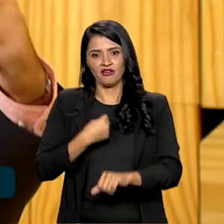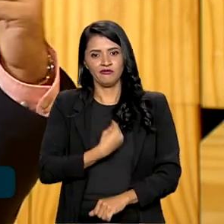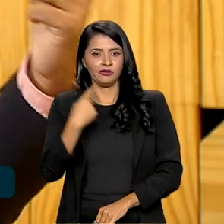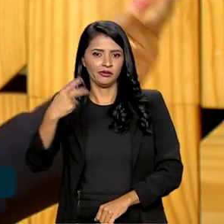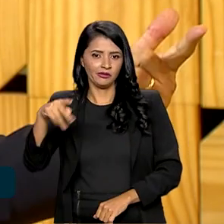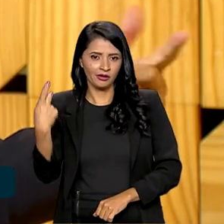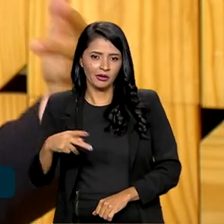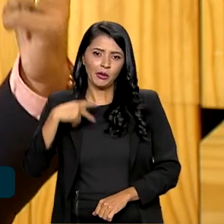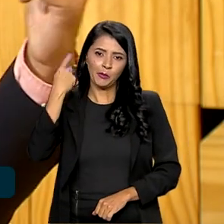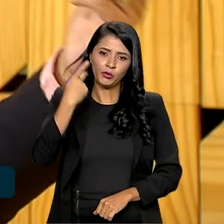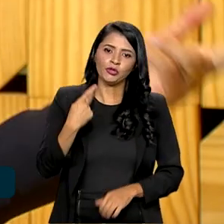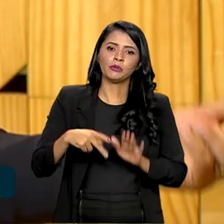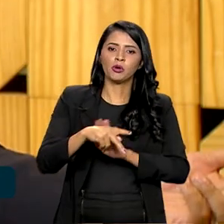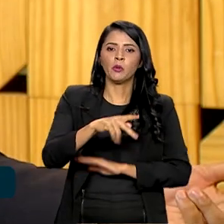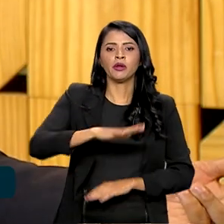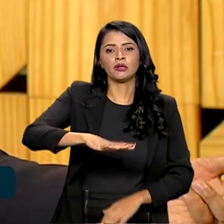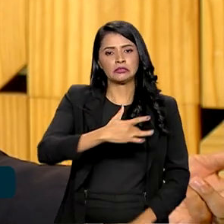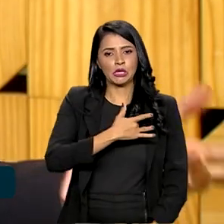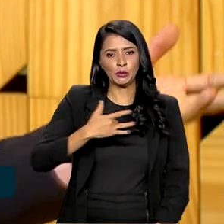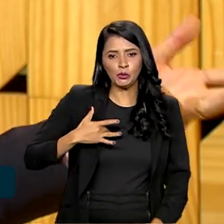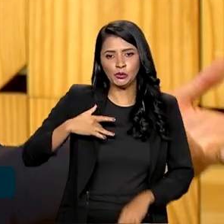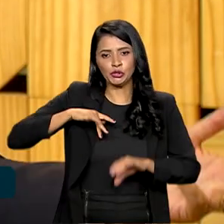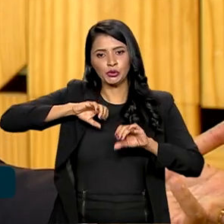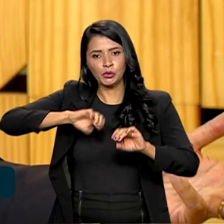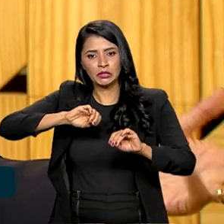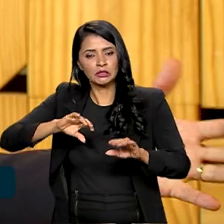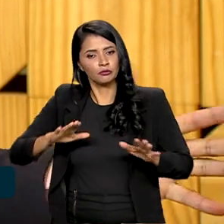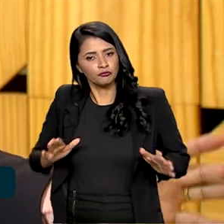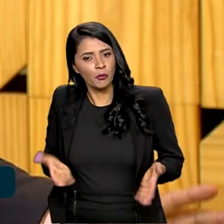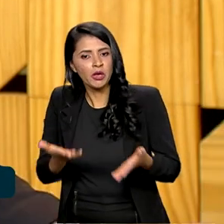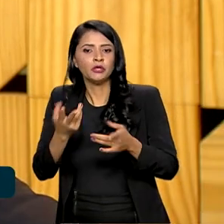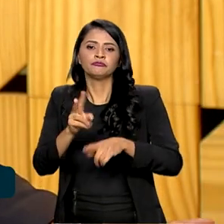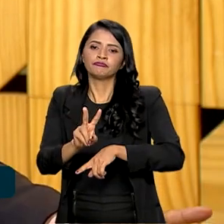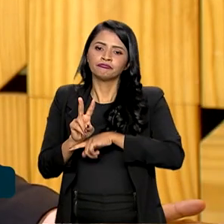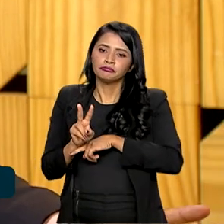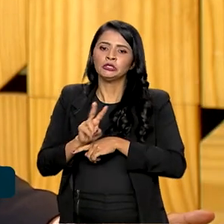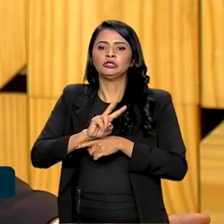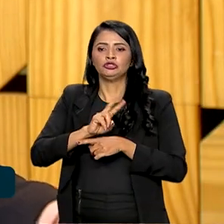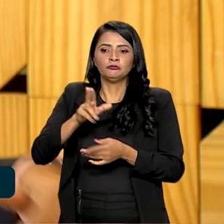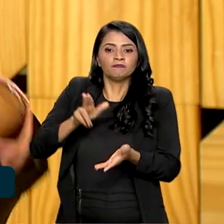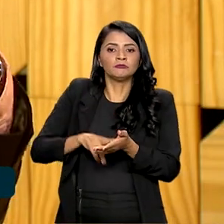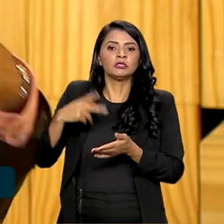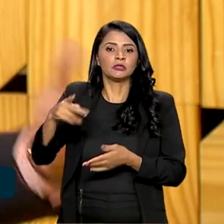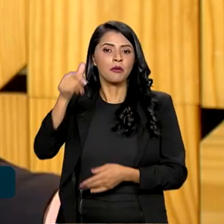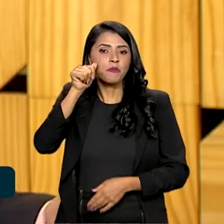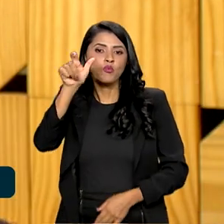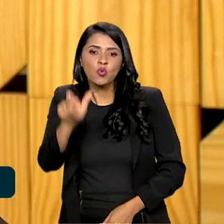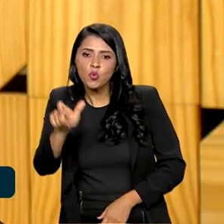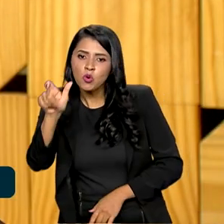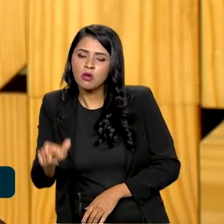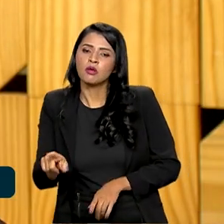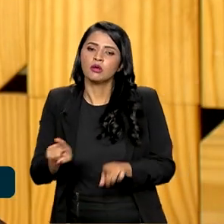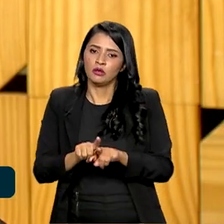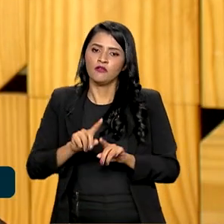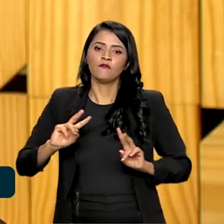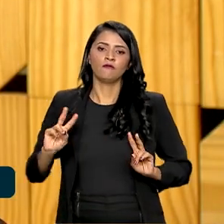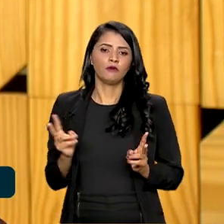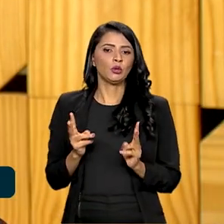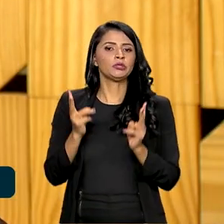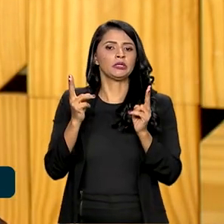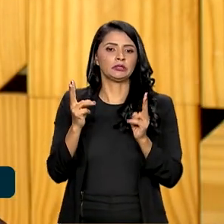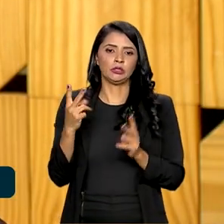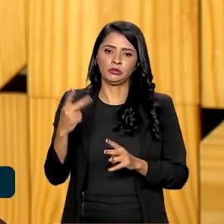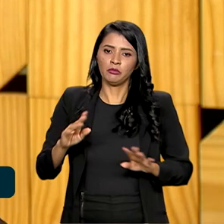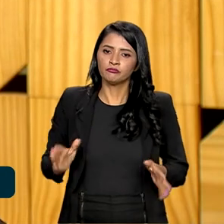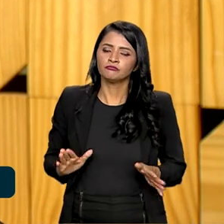políticas de saúde, de educação, de fomento, de crédito, de reconhecimento das mulheres e, portanto, de valorização e